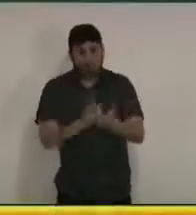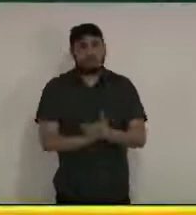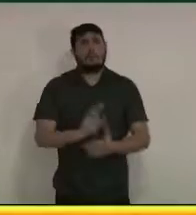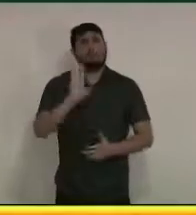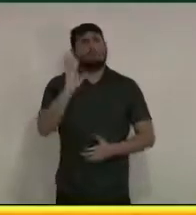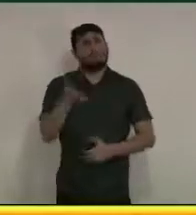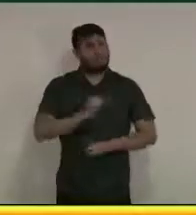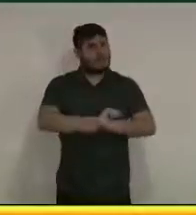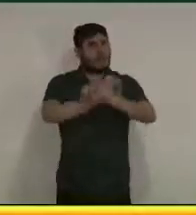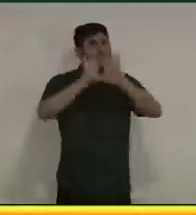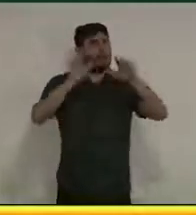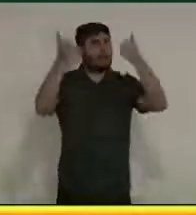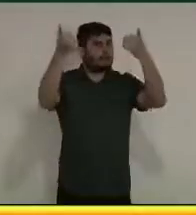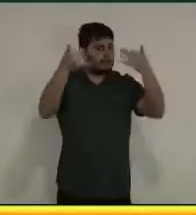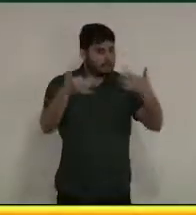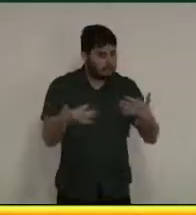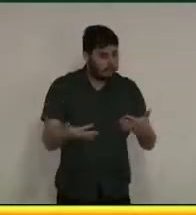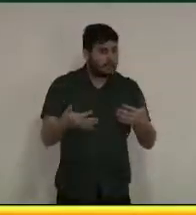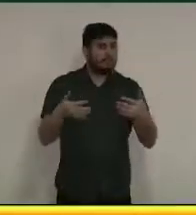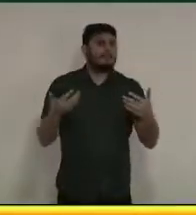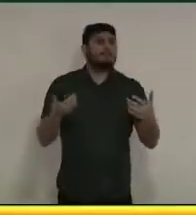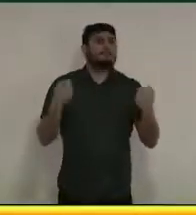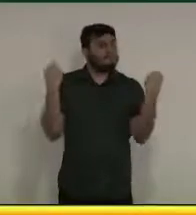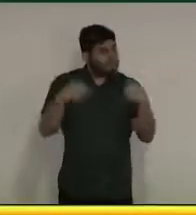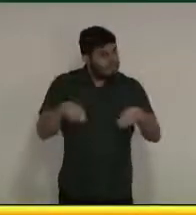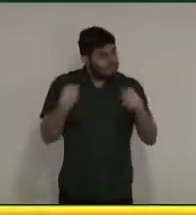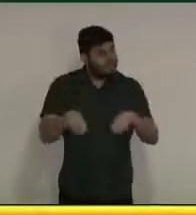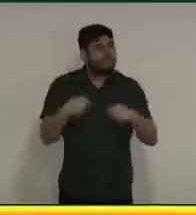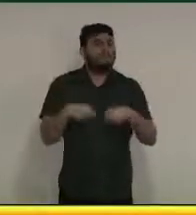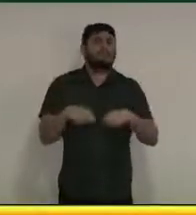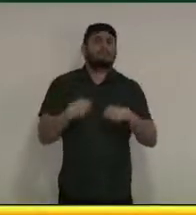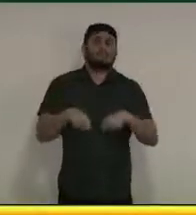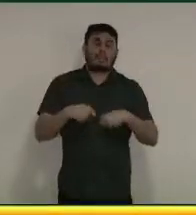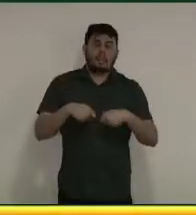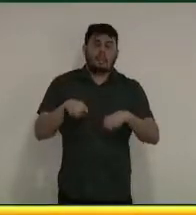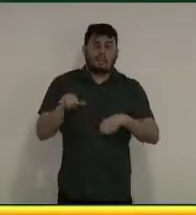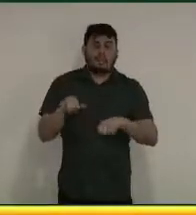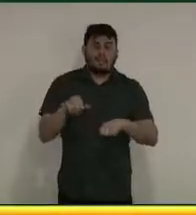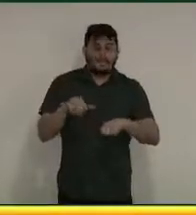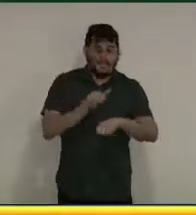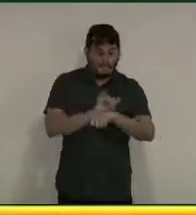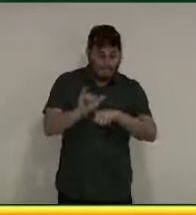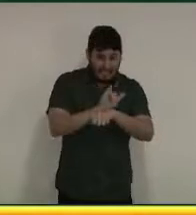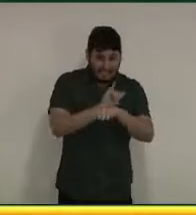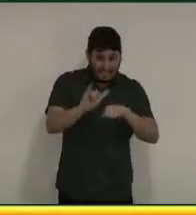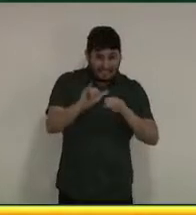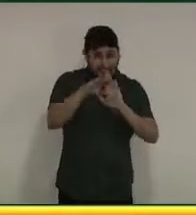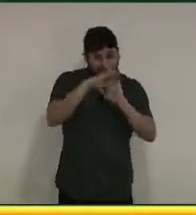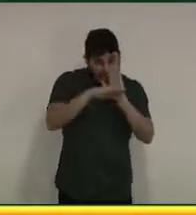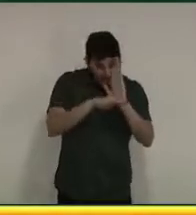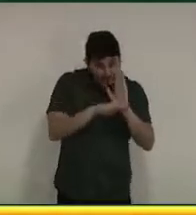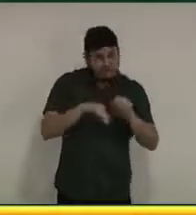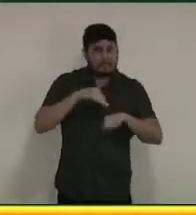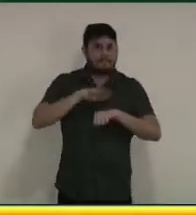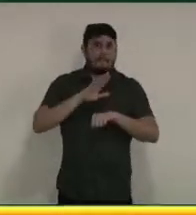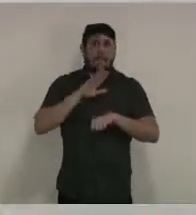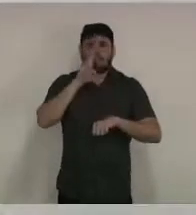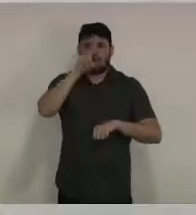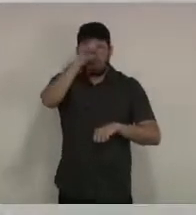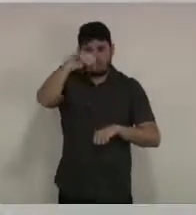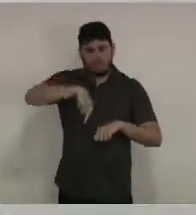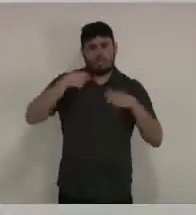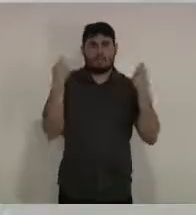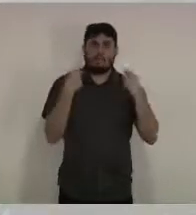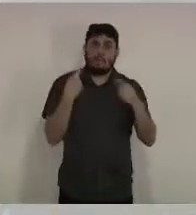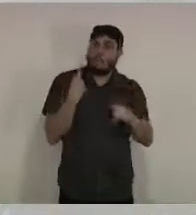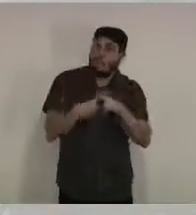intensificar nossas ações. A necessidade, principalmente nos gráficos, quando a gente compara aí a questão dos dias da ocorrência de óbitos